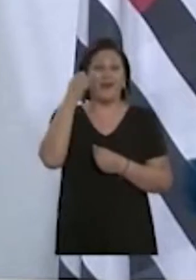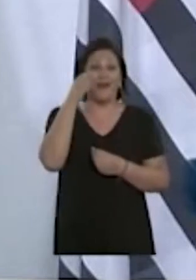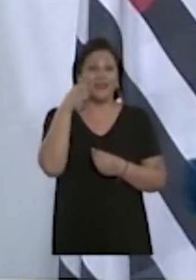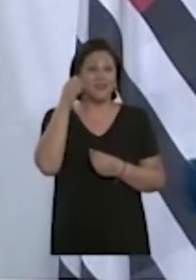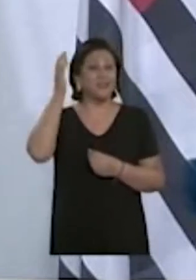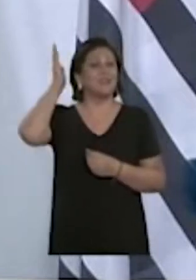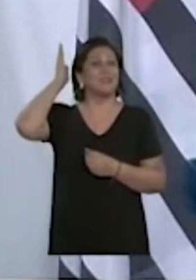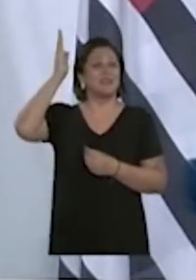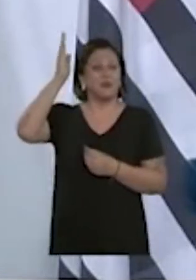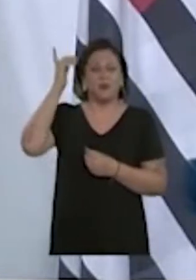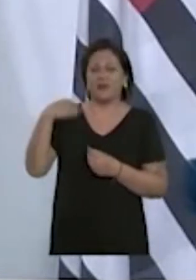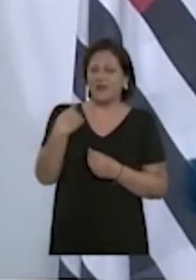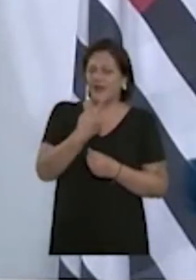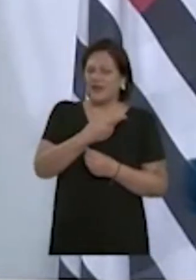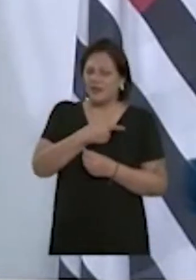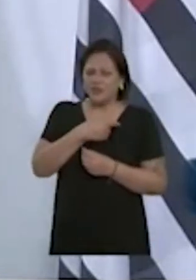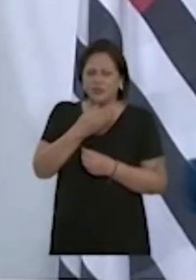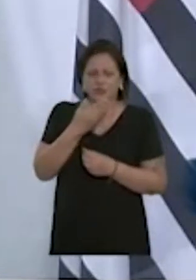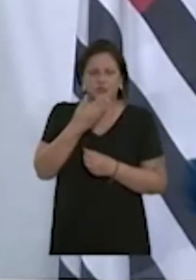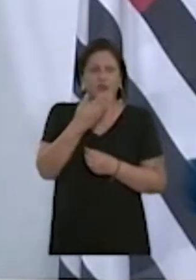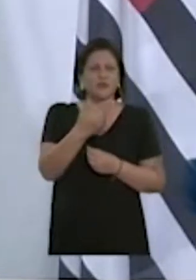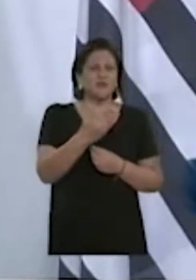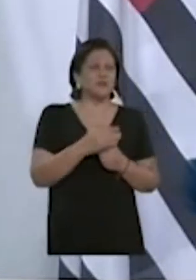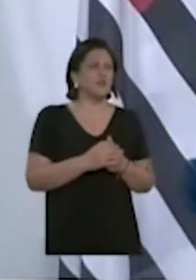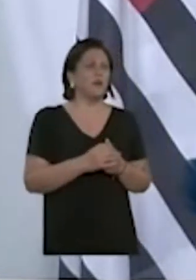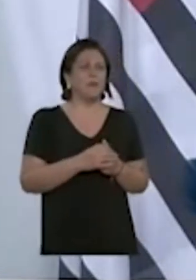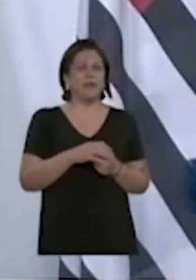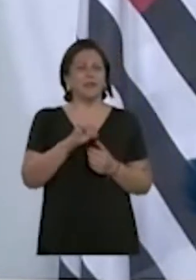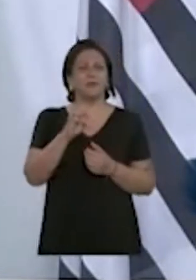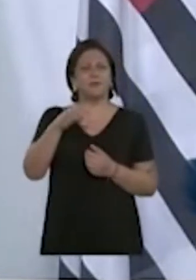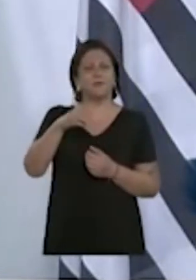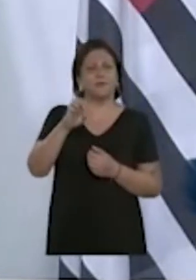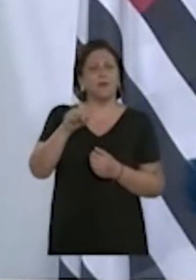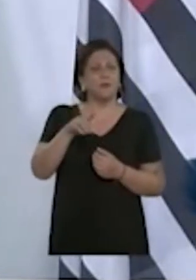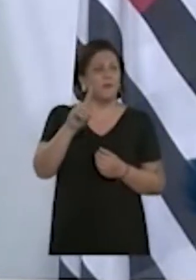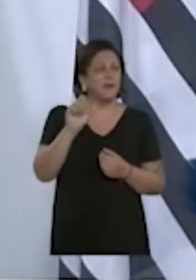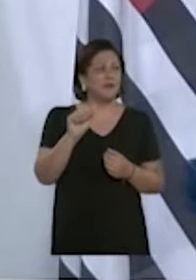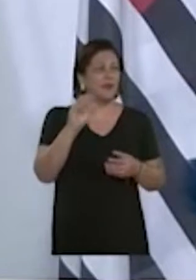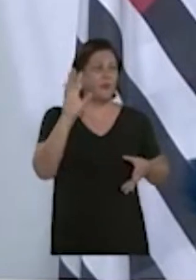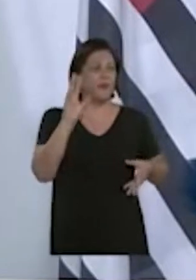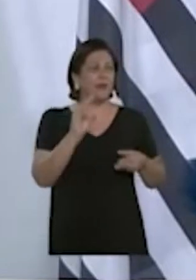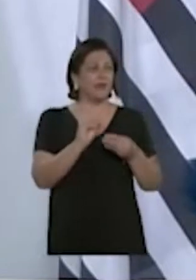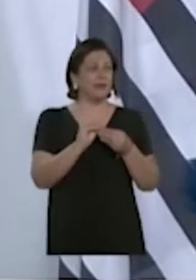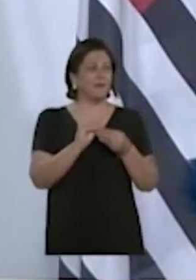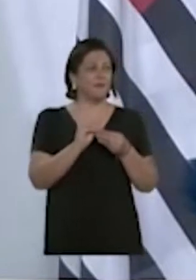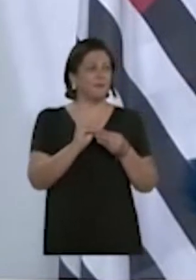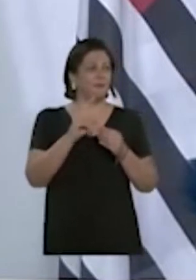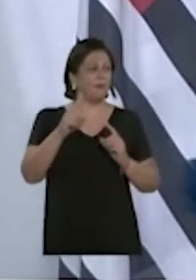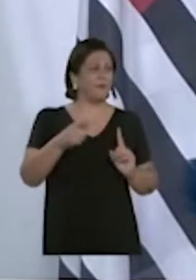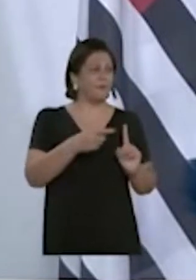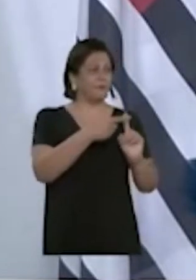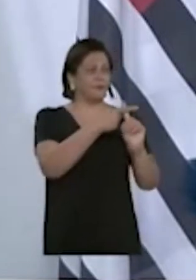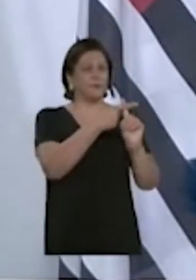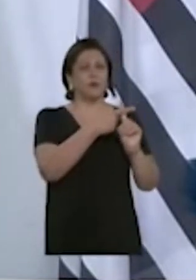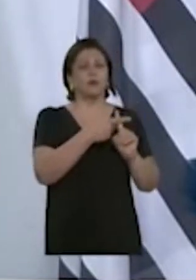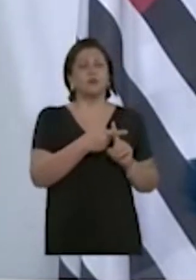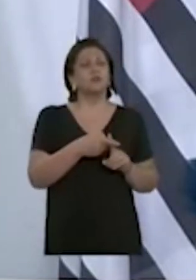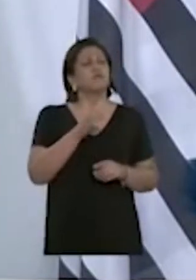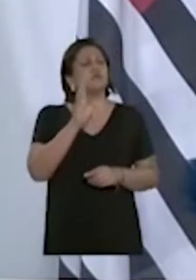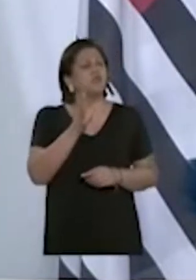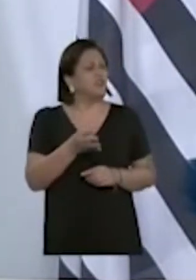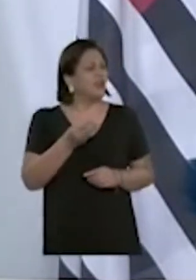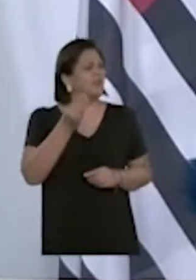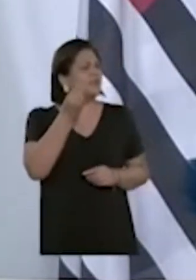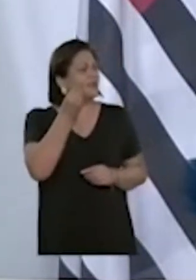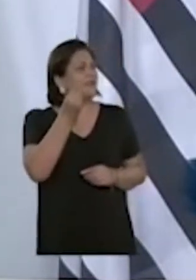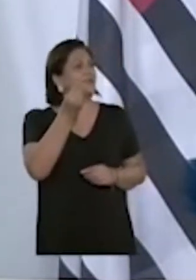O vereador Douglas Carbone comentou um novo projeto implementado nas escolas municipais chamado Educando e Cantando, que leva